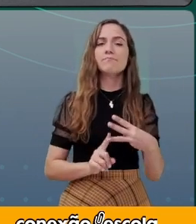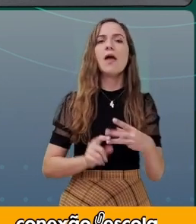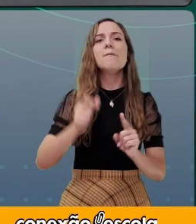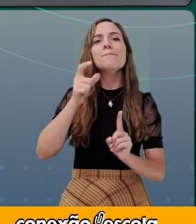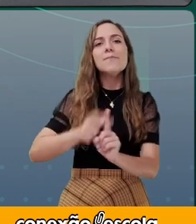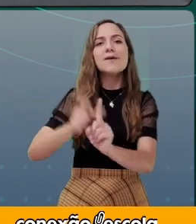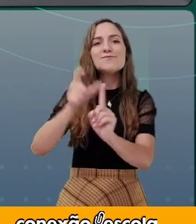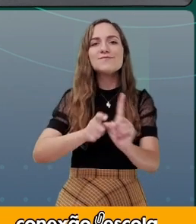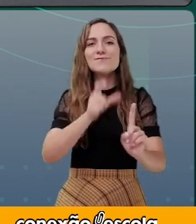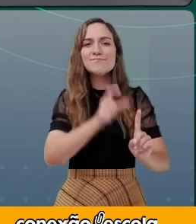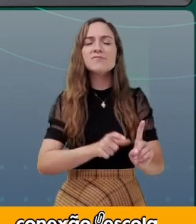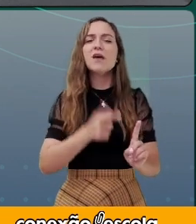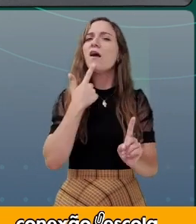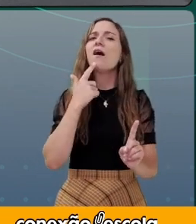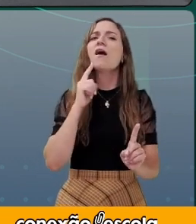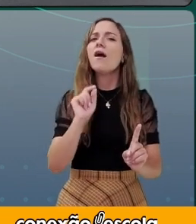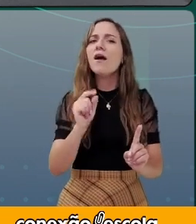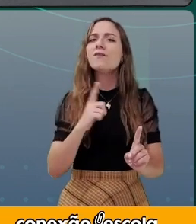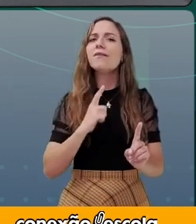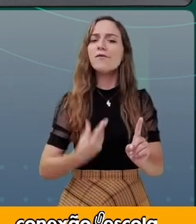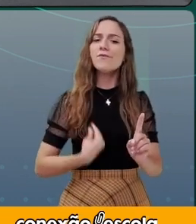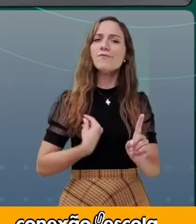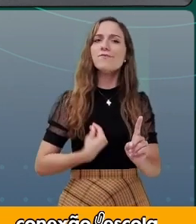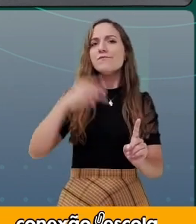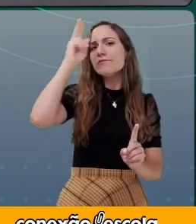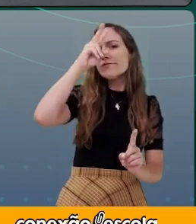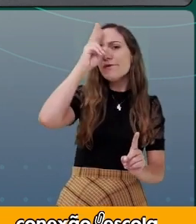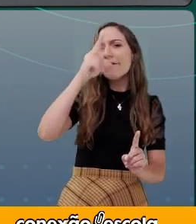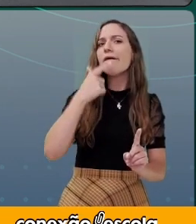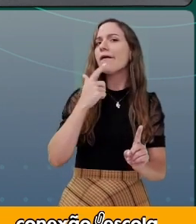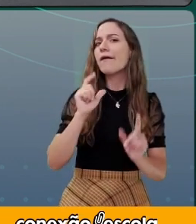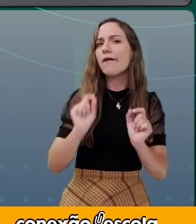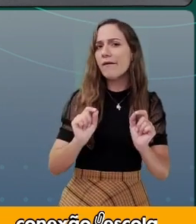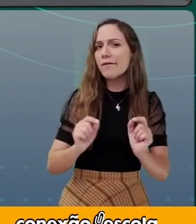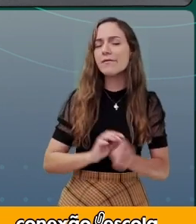Personagens. Quem participa da história?